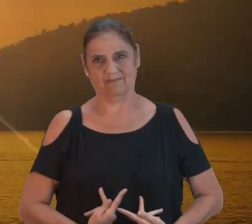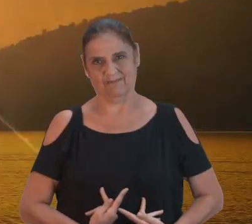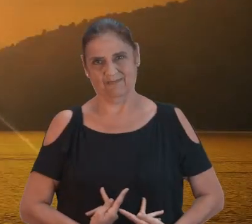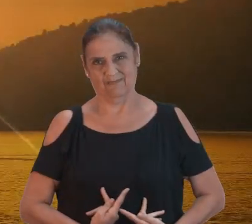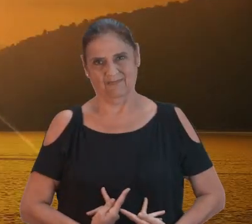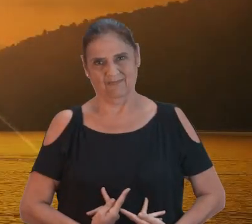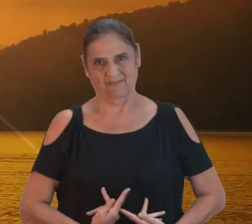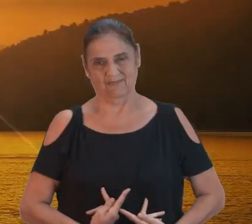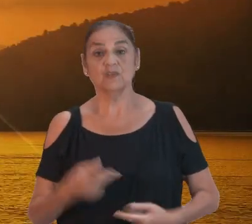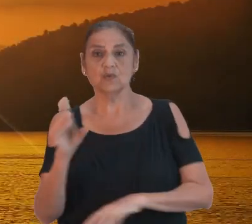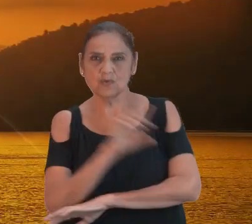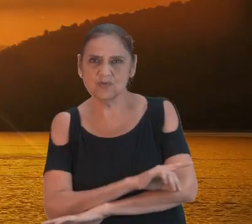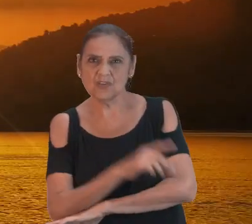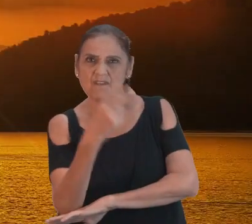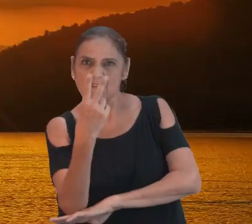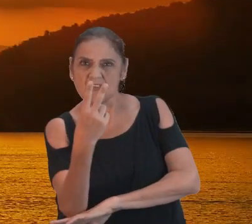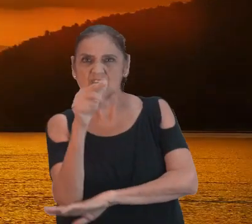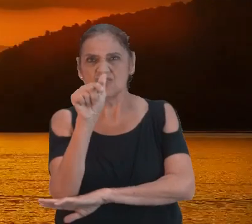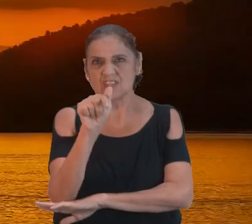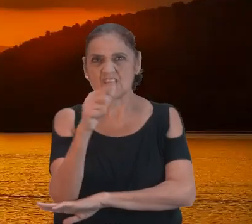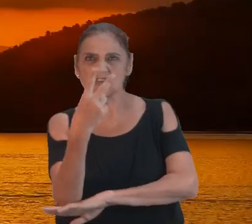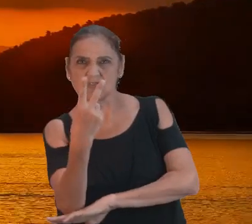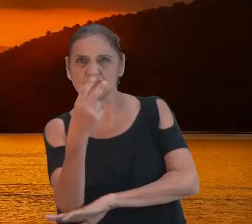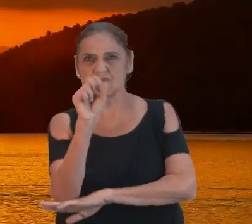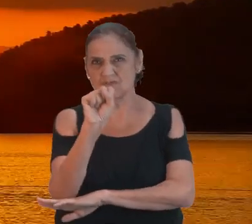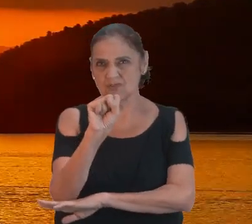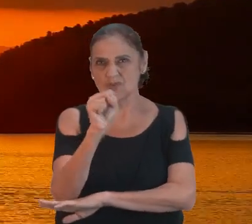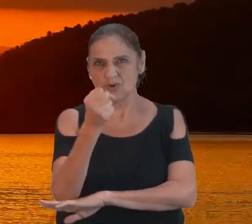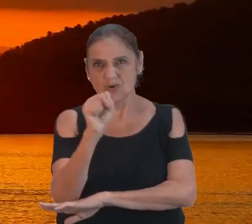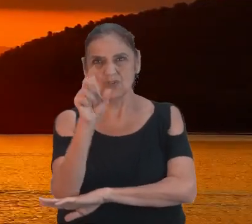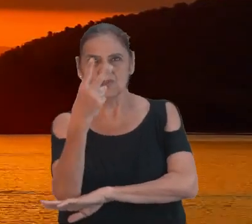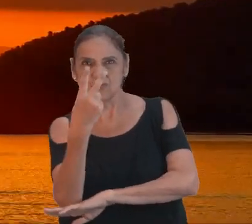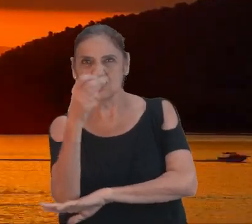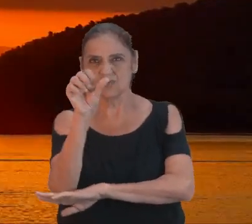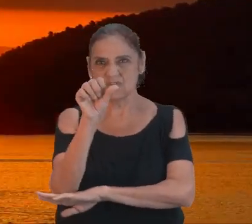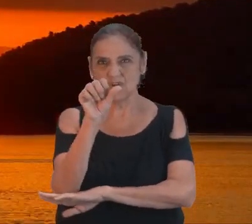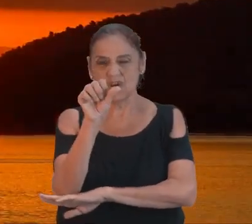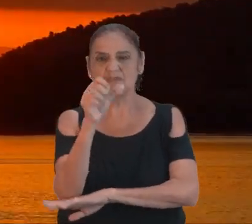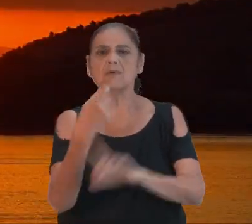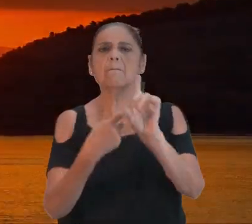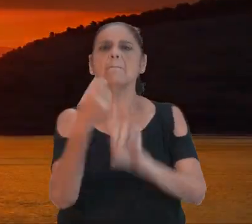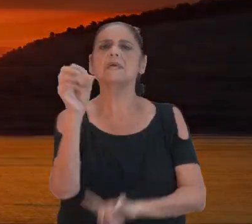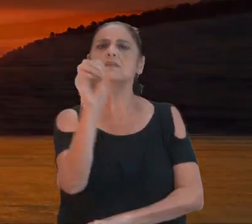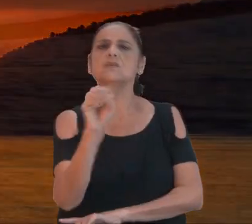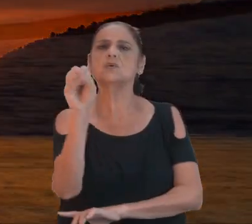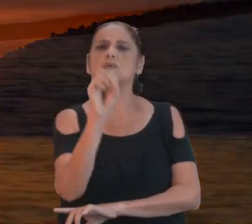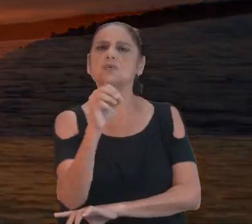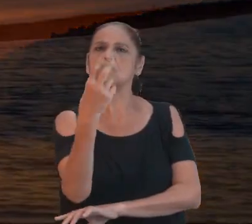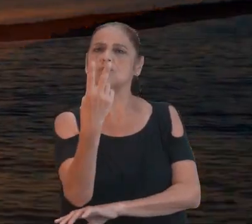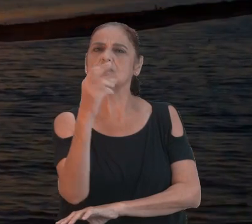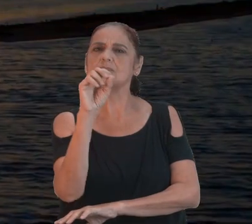Nos dias 27, 28 e 29 de outubro de 2023,